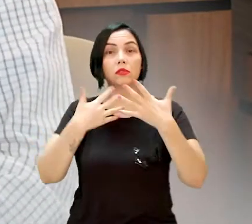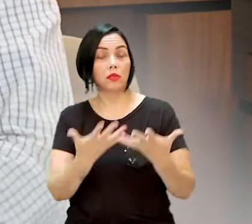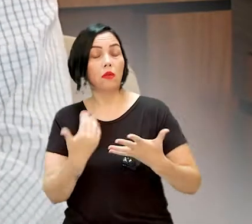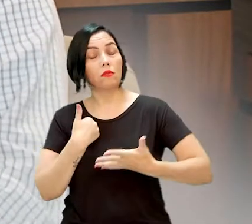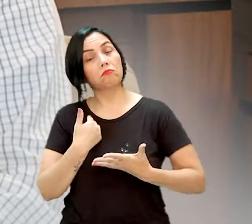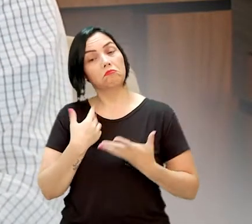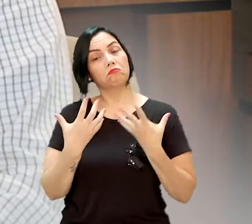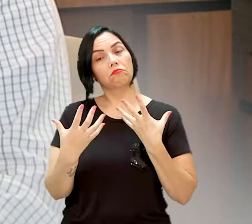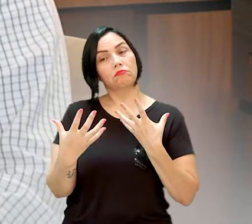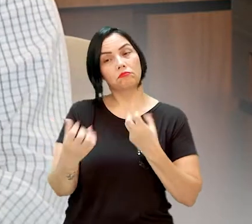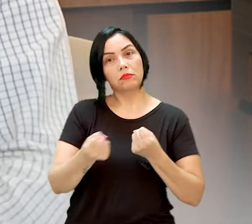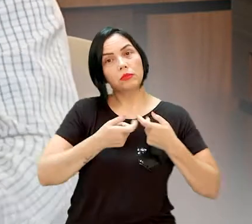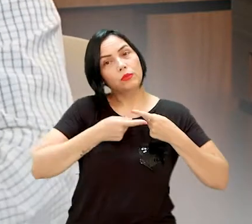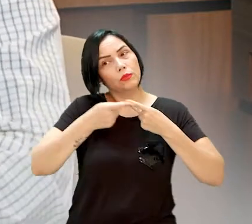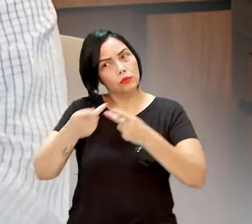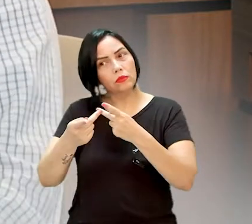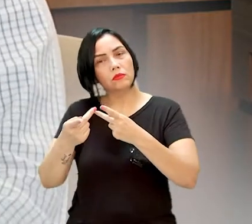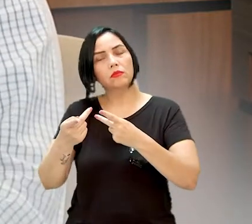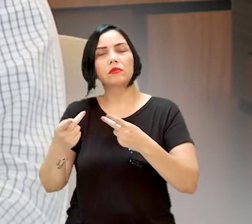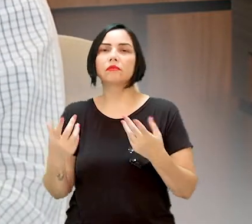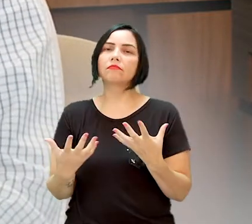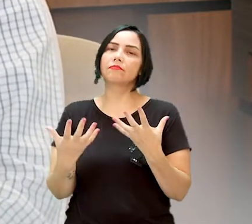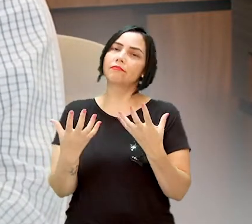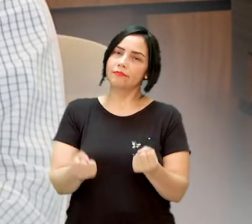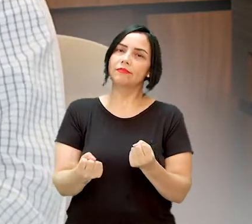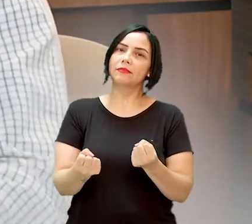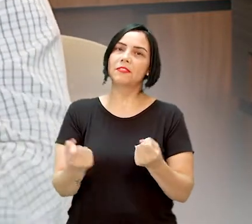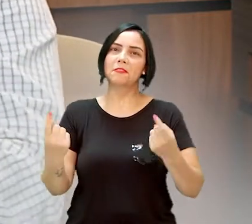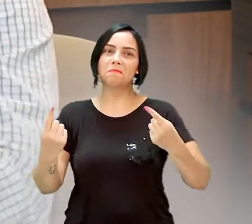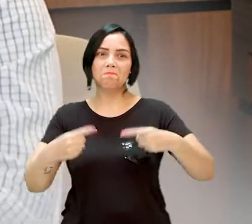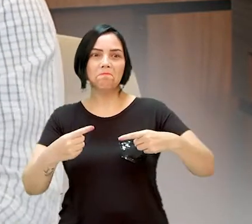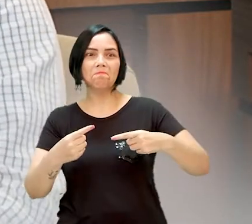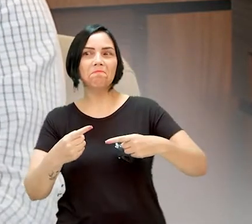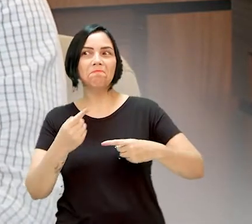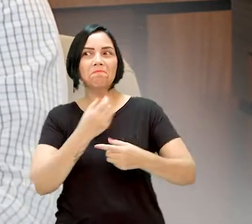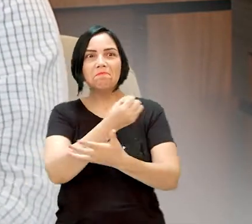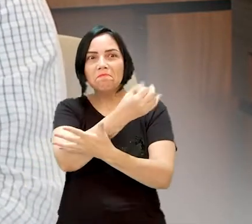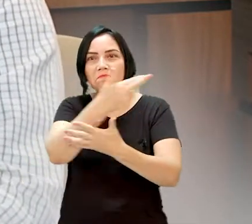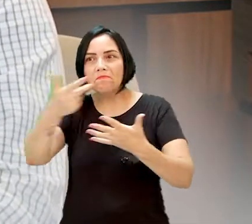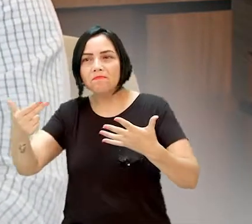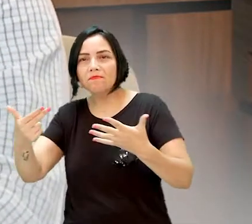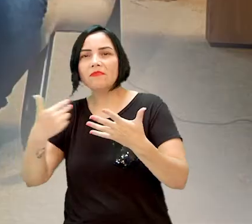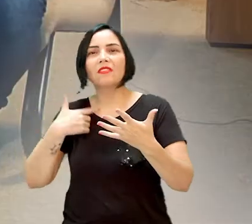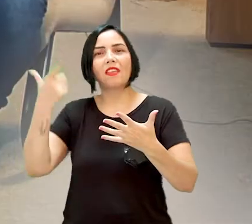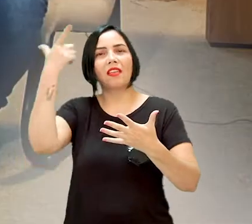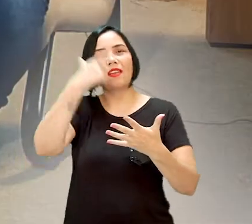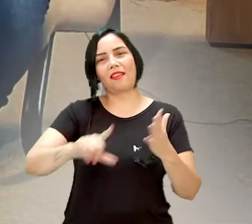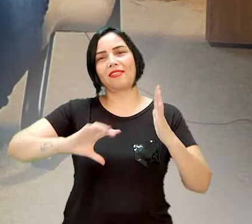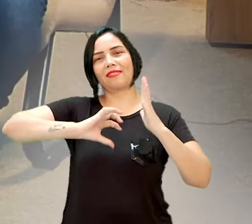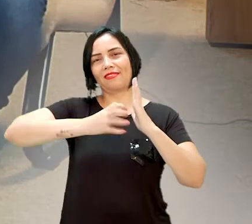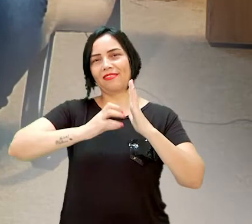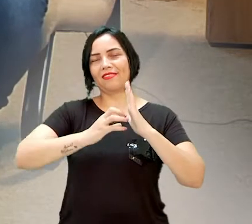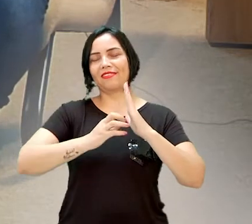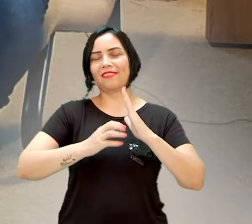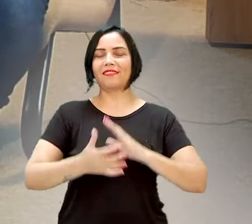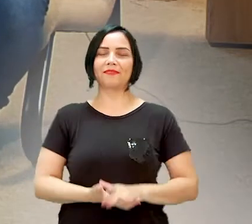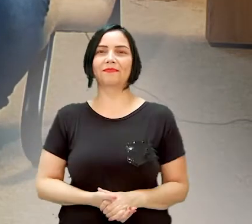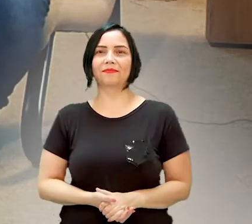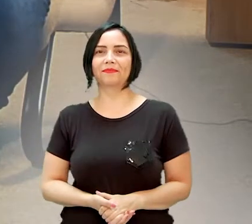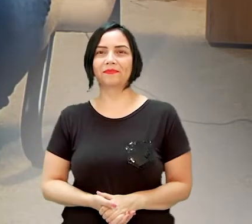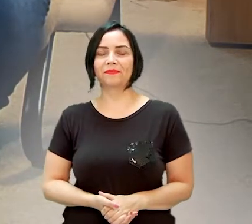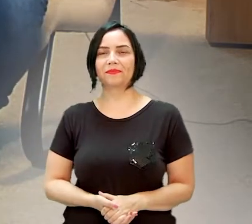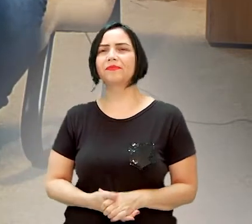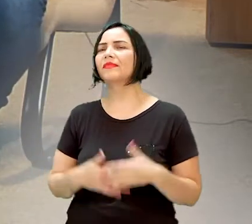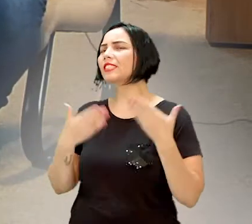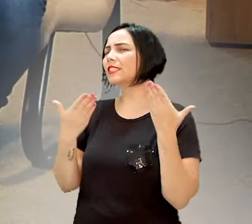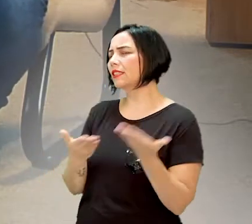Então, assim, o deputado nos acolheu e eu acabei concorrendo e, graças a Deus, fomos o mais votado do partido em Jaraguá do Sul. E